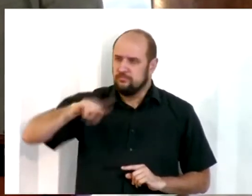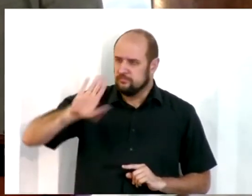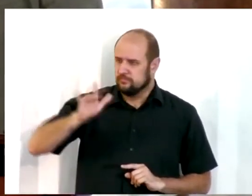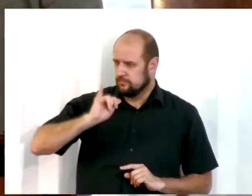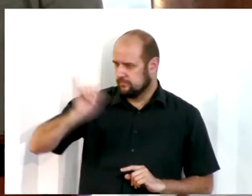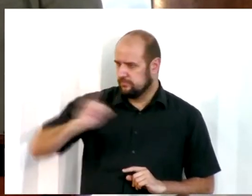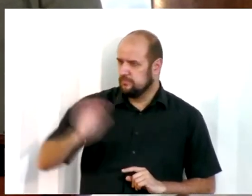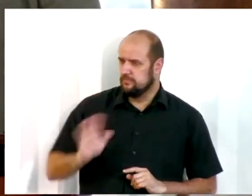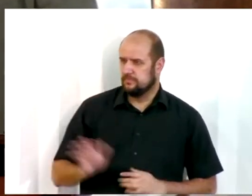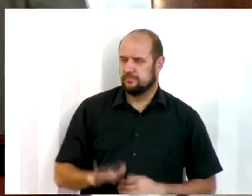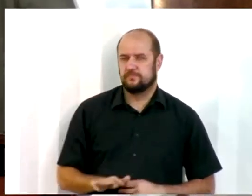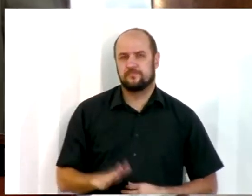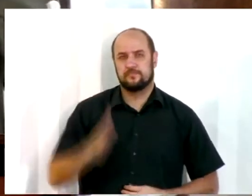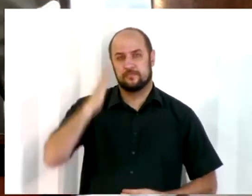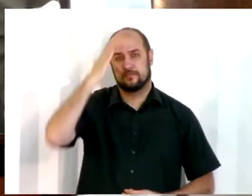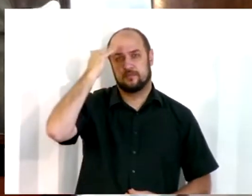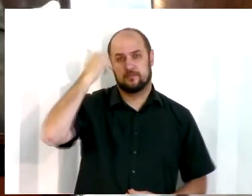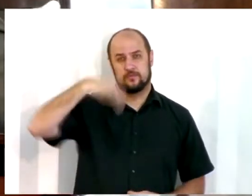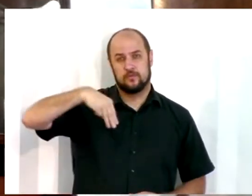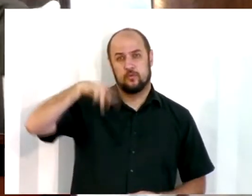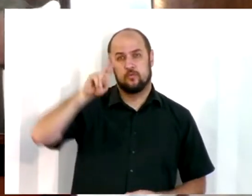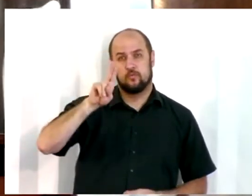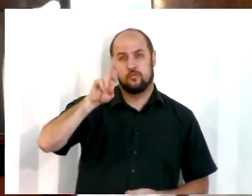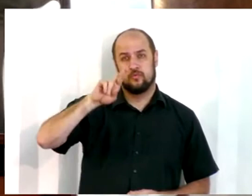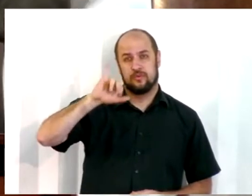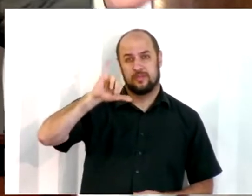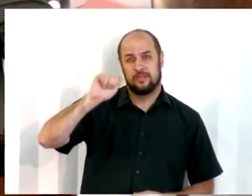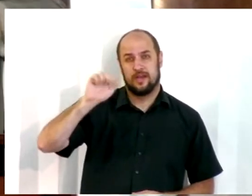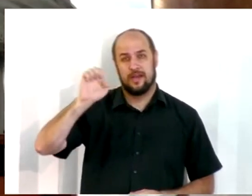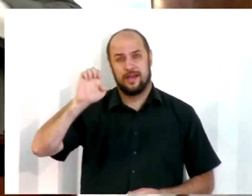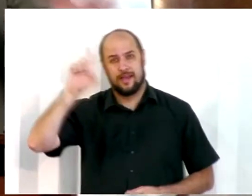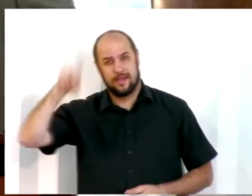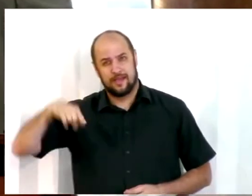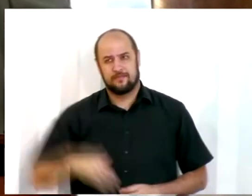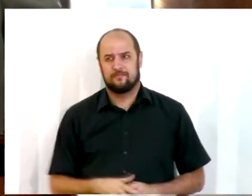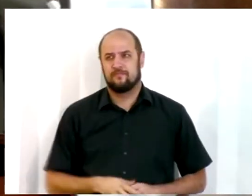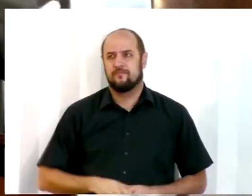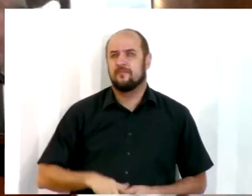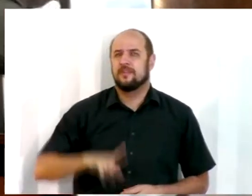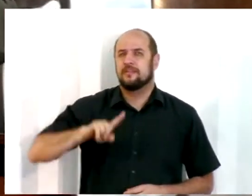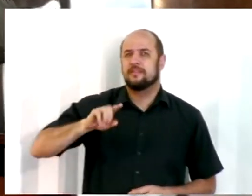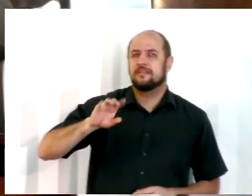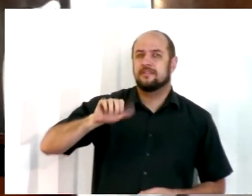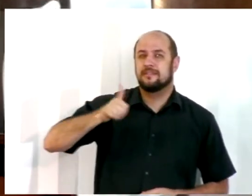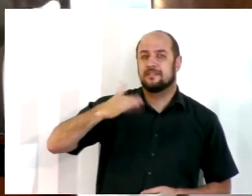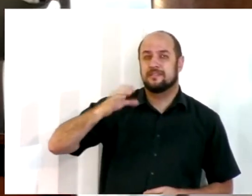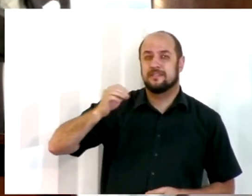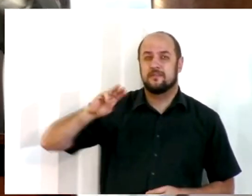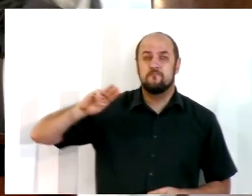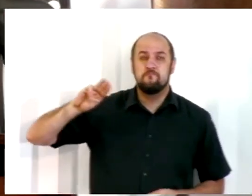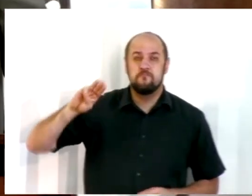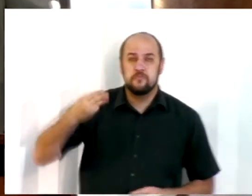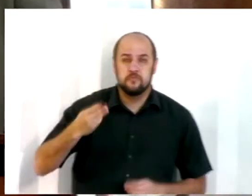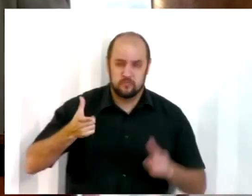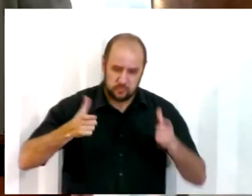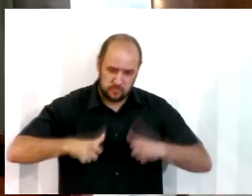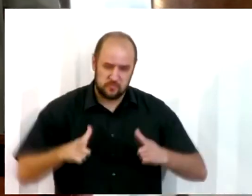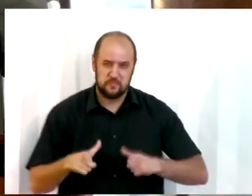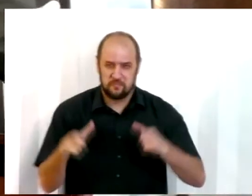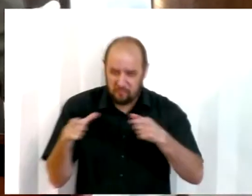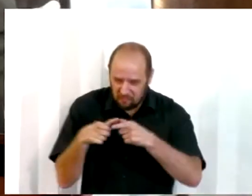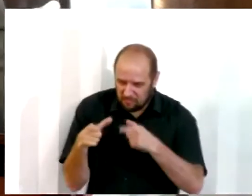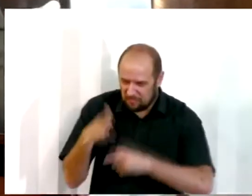sabem, a querida e famosa Muriáé, que tem gente que pensa que lá é uma cidade enorme, lá não tem nem 100 mil habitantes, mas no meu coração é o lugar que eu amo,